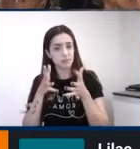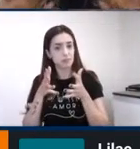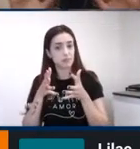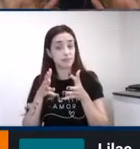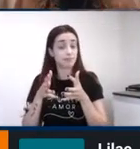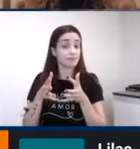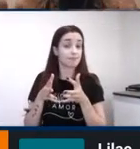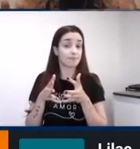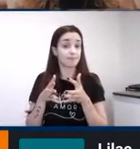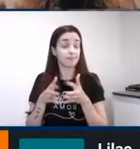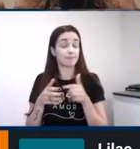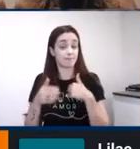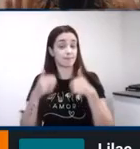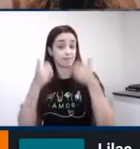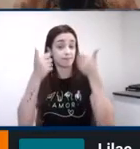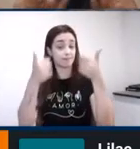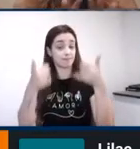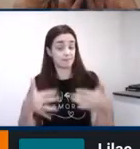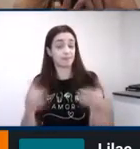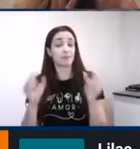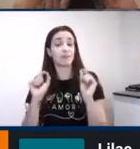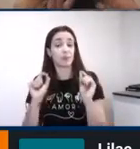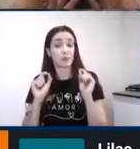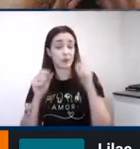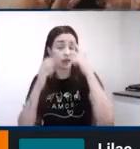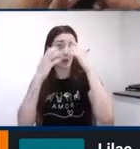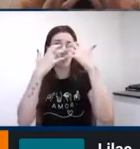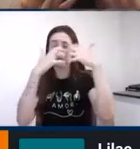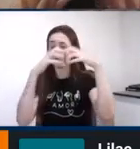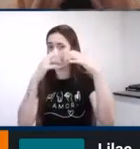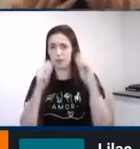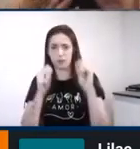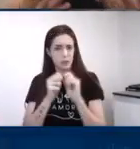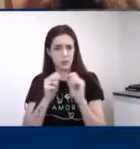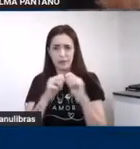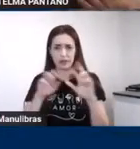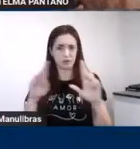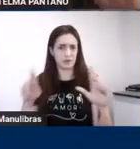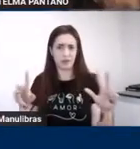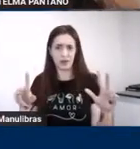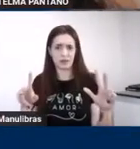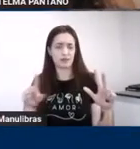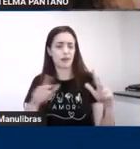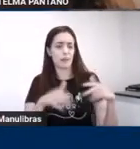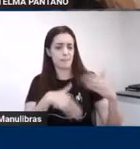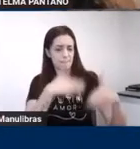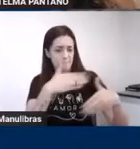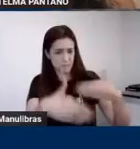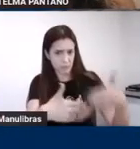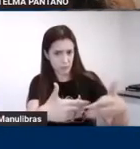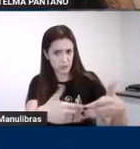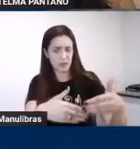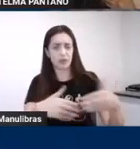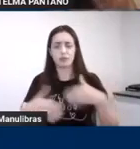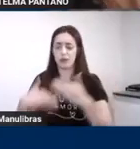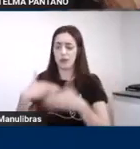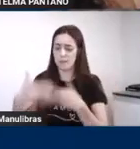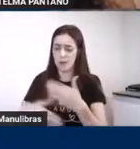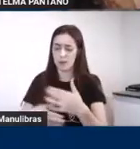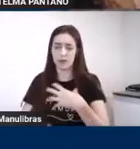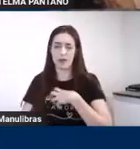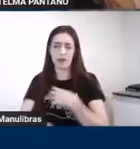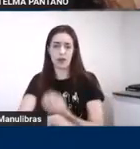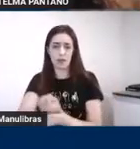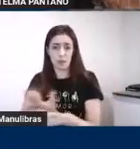Acabei de falar que o cérebro não diferencia processos cognitivos de processos socioemocionais. Por isso que a